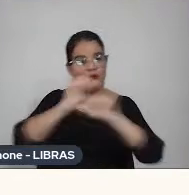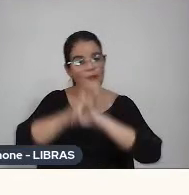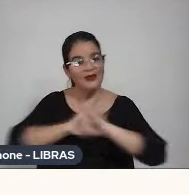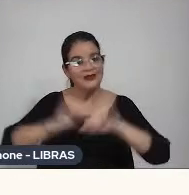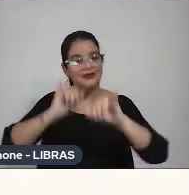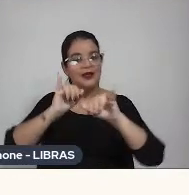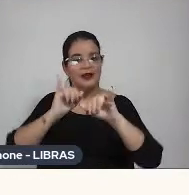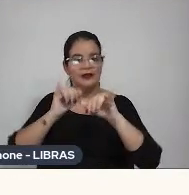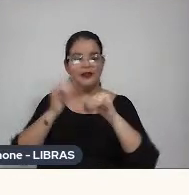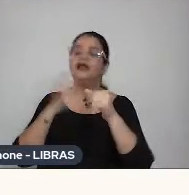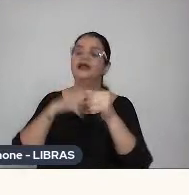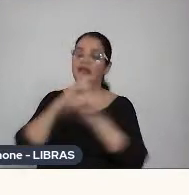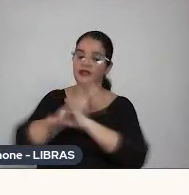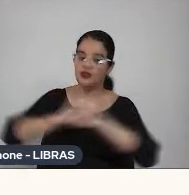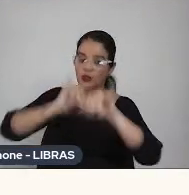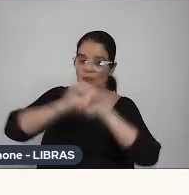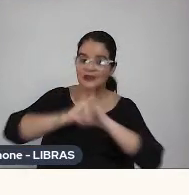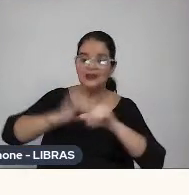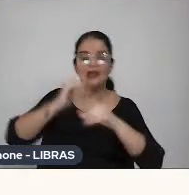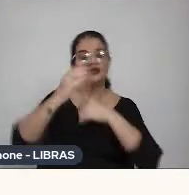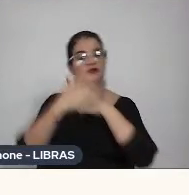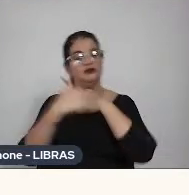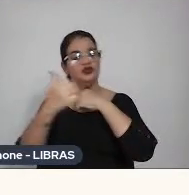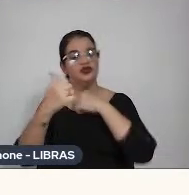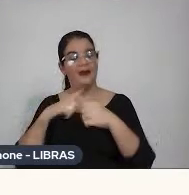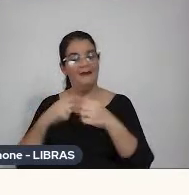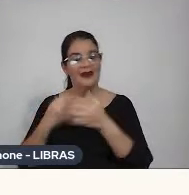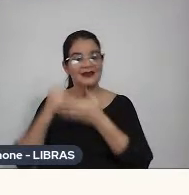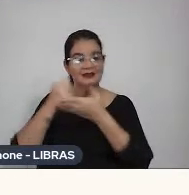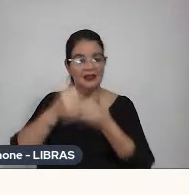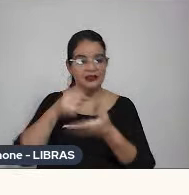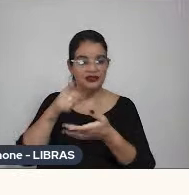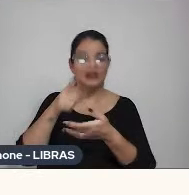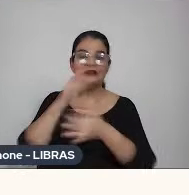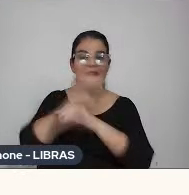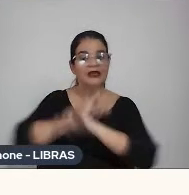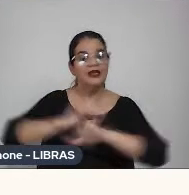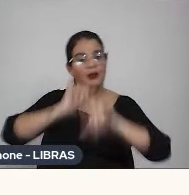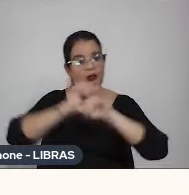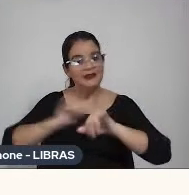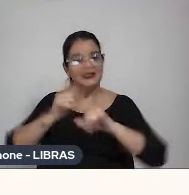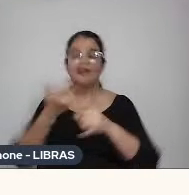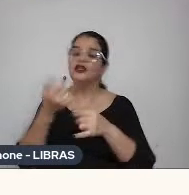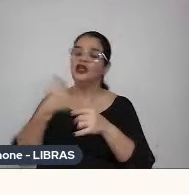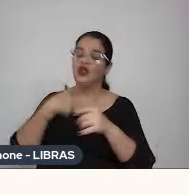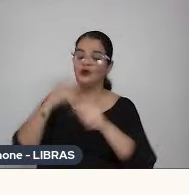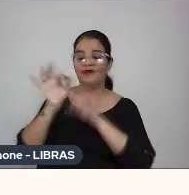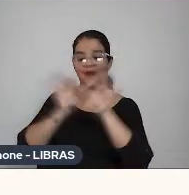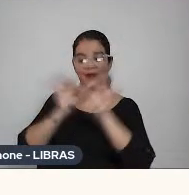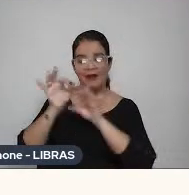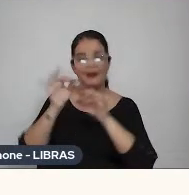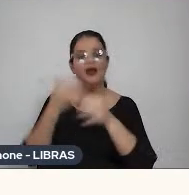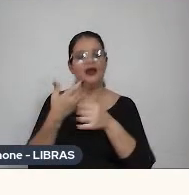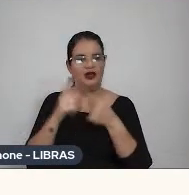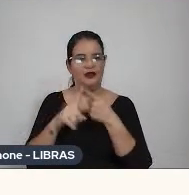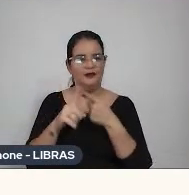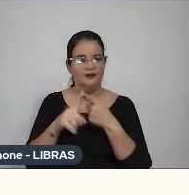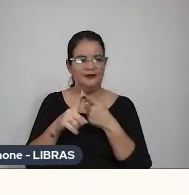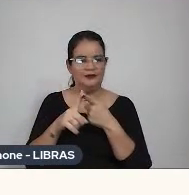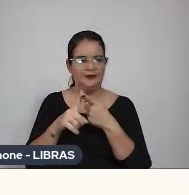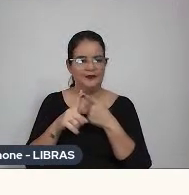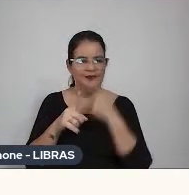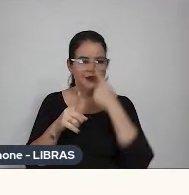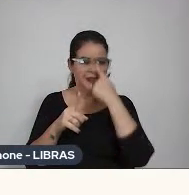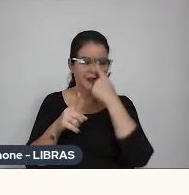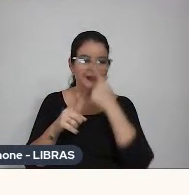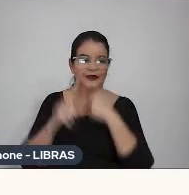e nessas de publicidade, ele começou a me chamar pra ser assistente dele na publicidade, e eu estava preparando esse curta, que é o doceiro, que é o ship plus,